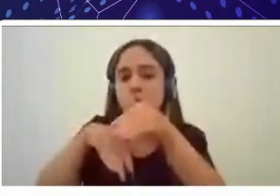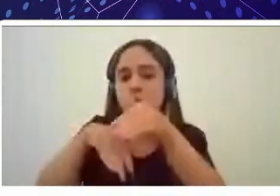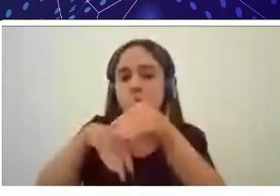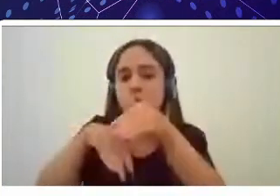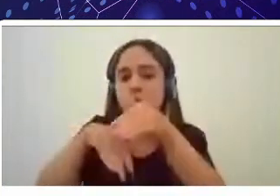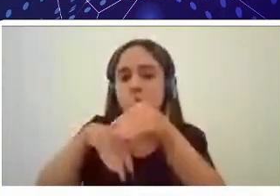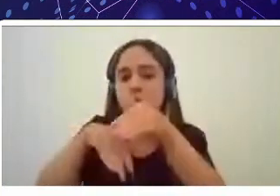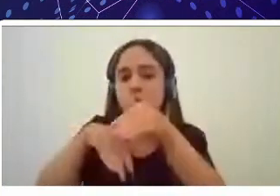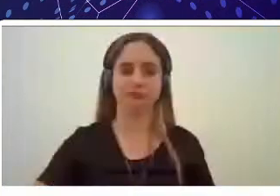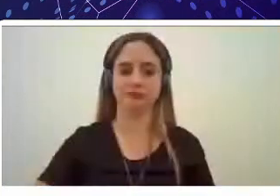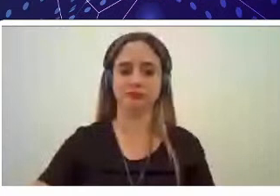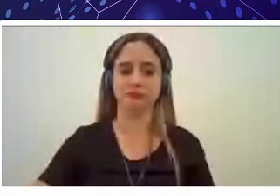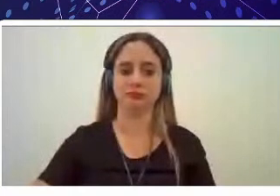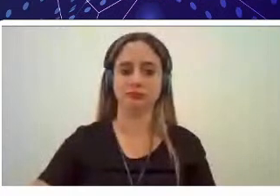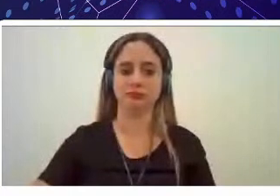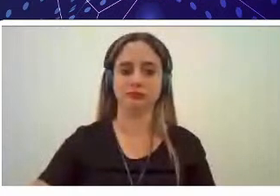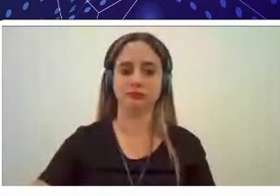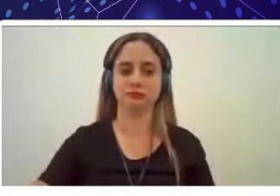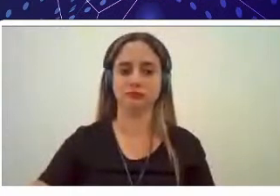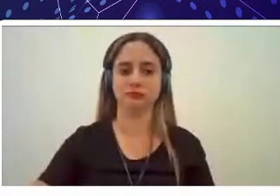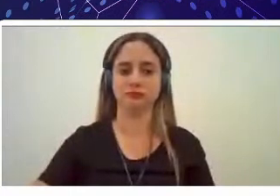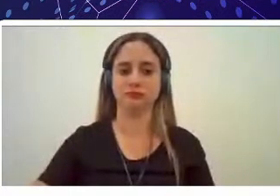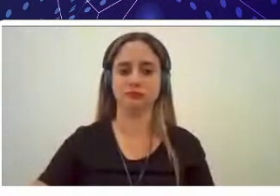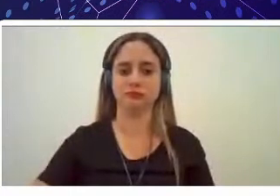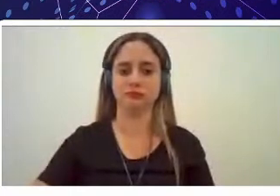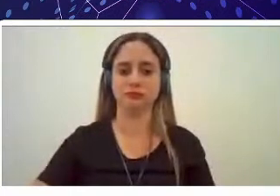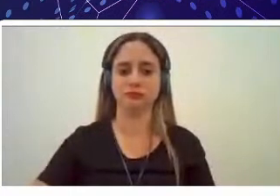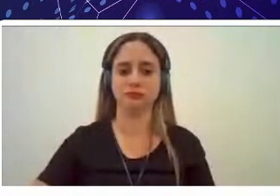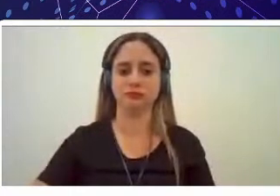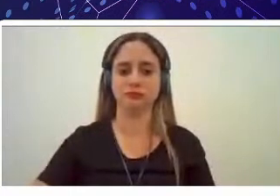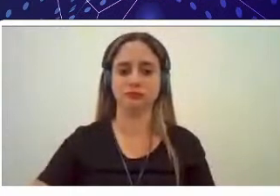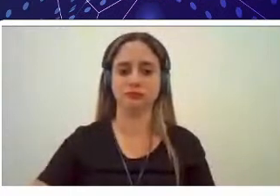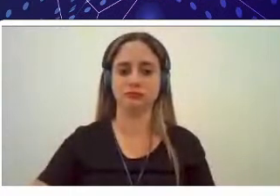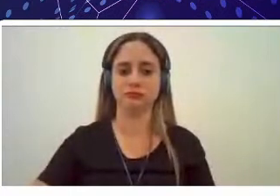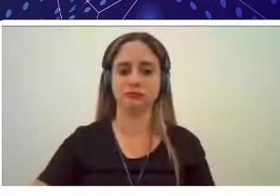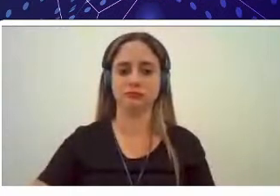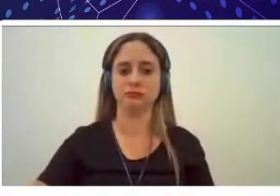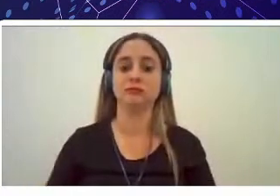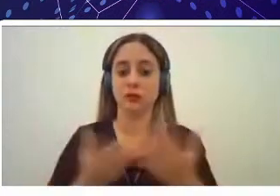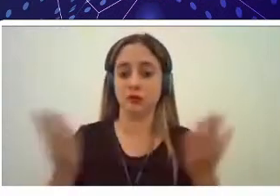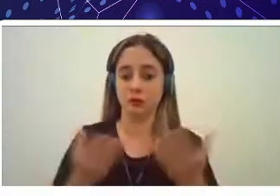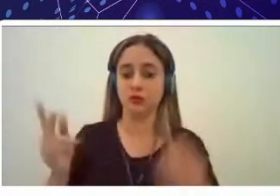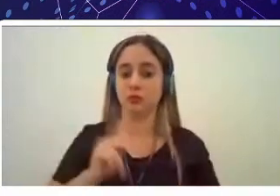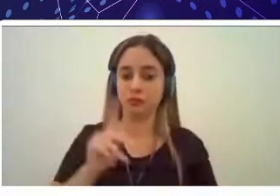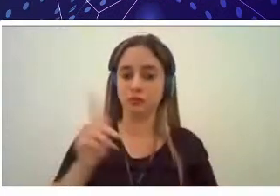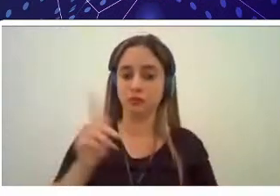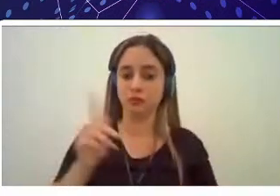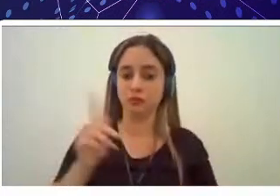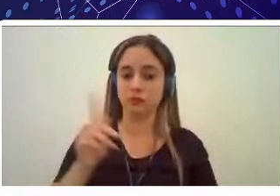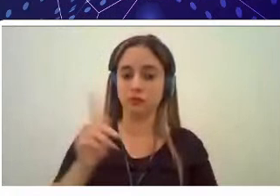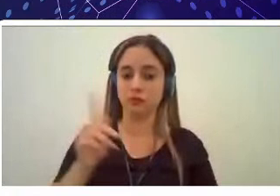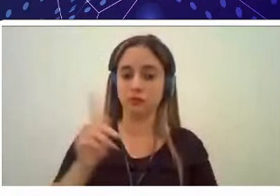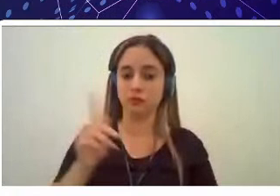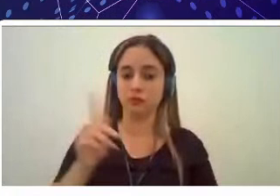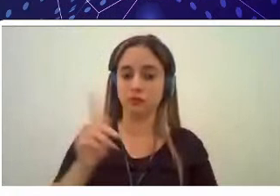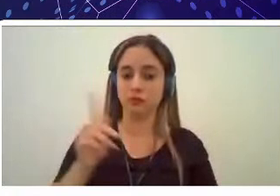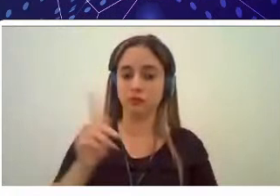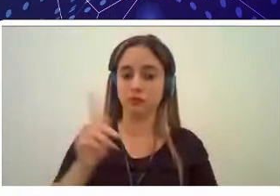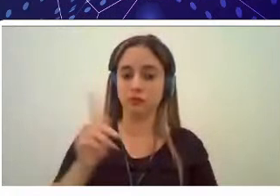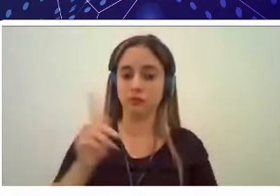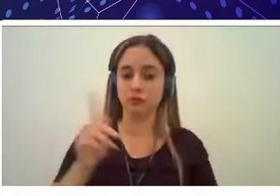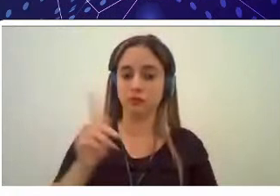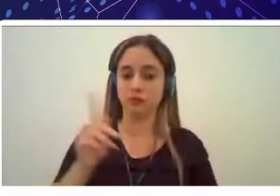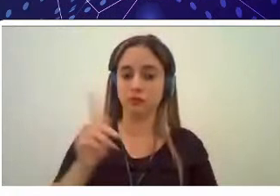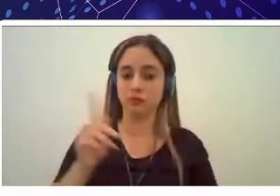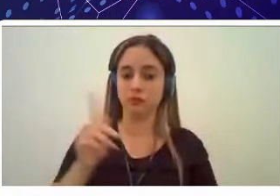recentemente, instalou um laboratório de produção na parte de rã de cultura, que é o cultivo de rãs, a produção de rãs, que é um dos braços